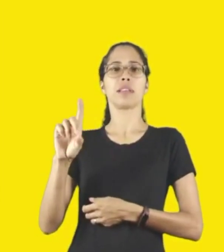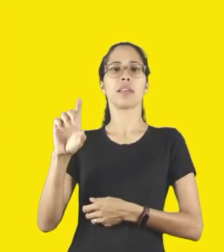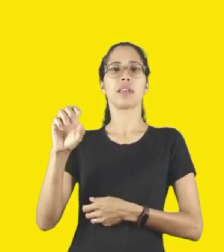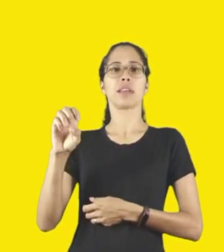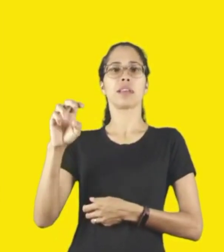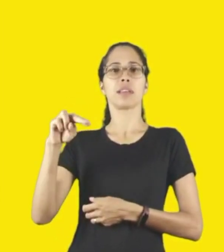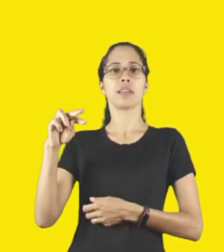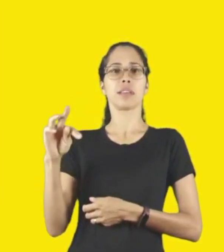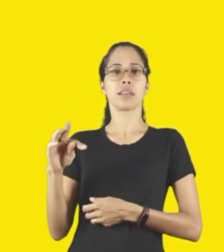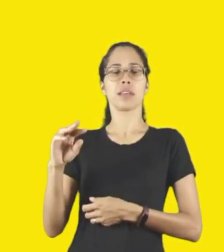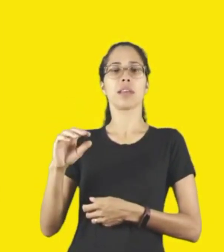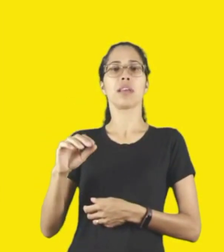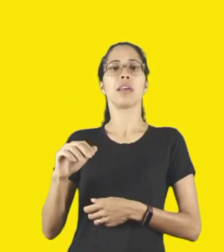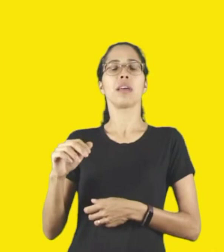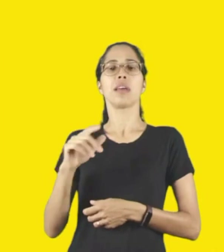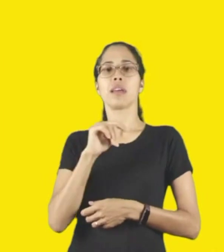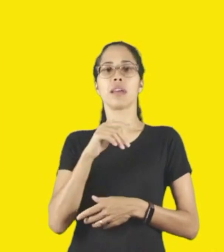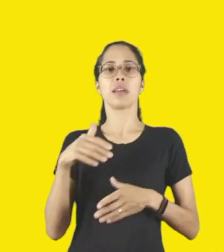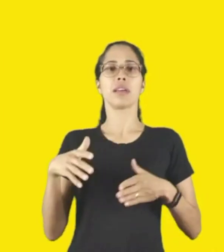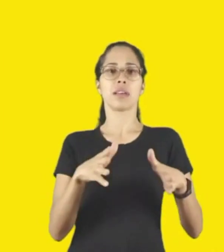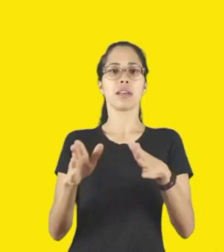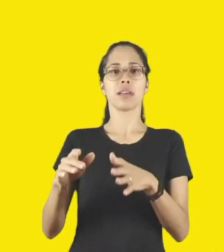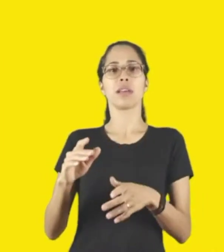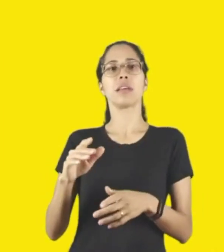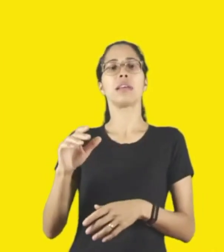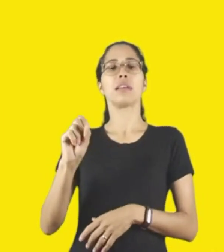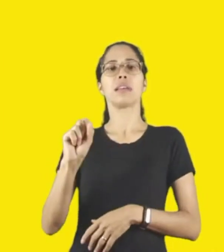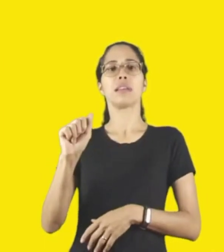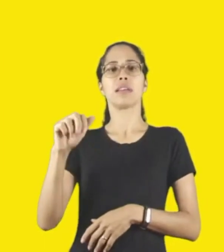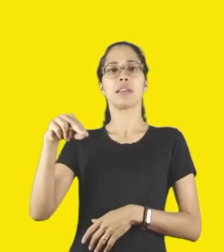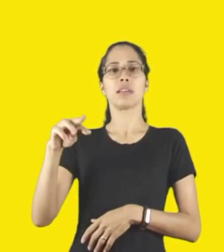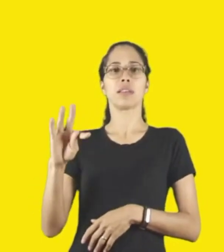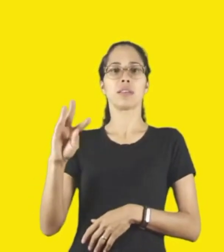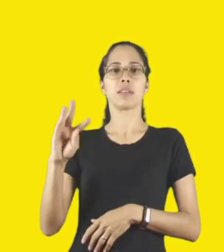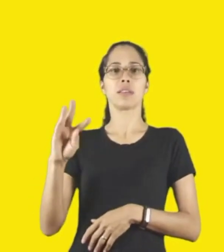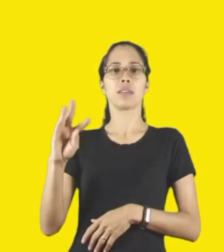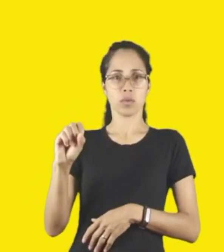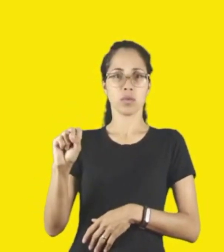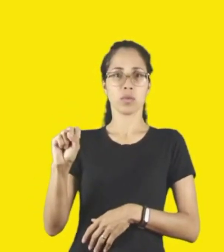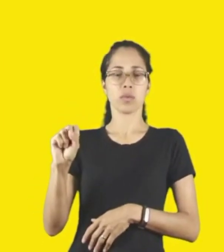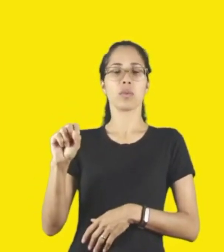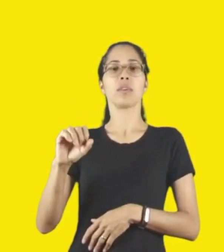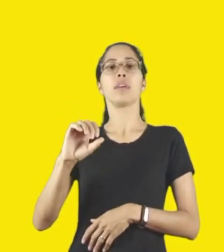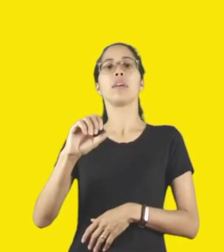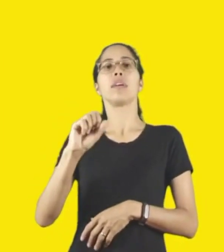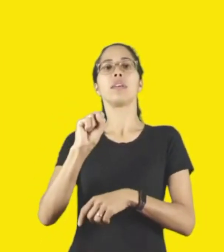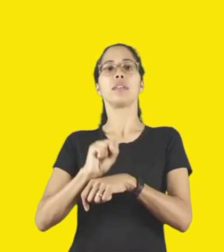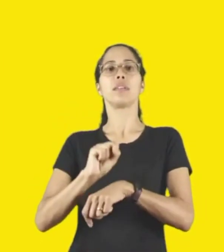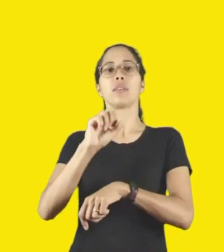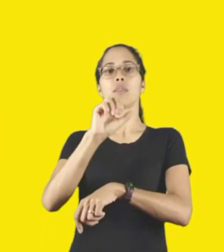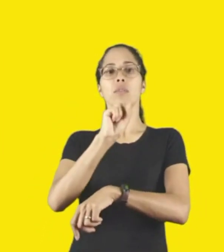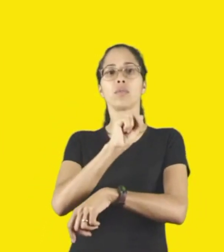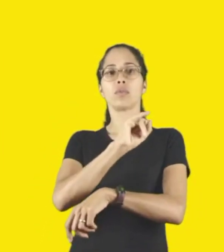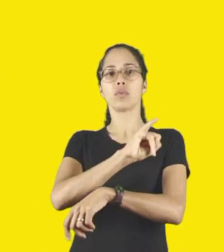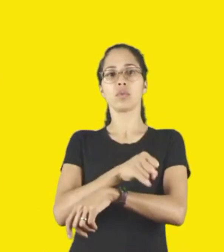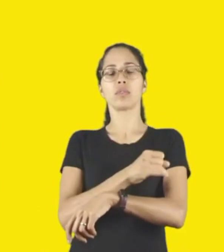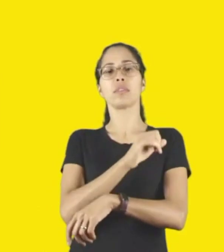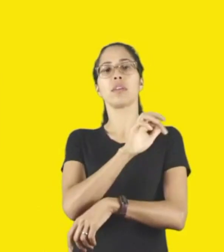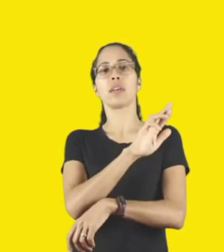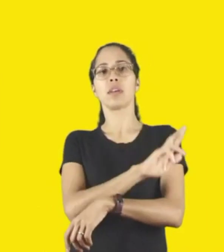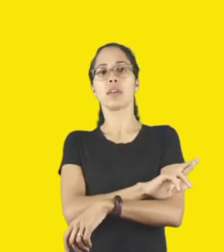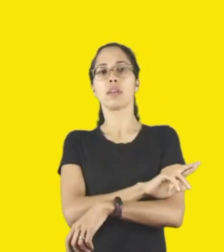Salesópolis, Santa Isabel, Santos, São José do Rio Pardo, São José do Rio Preto, Sertãozinho,